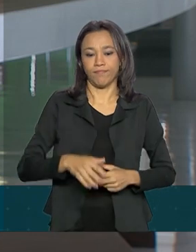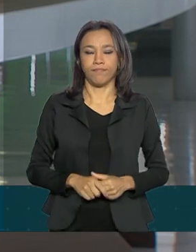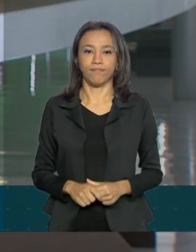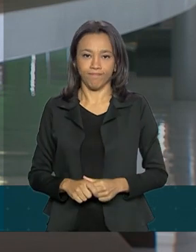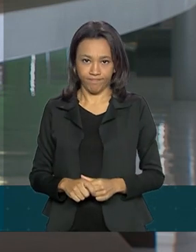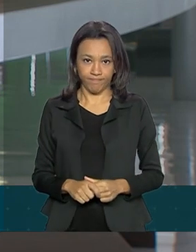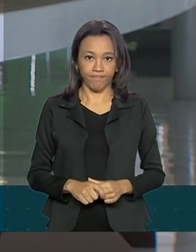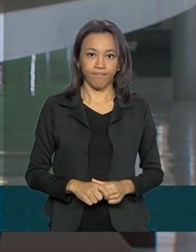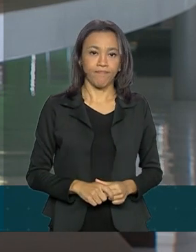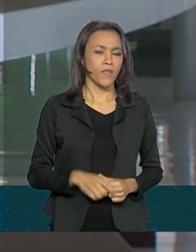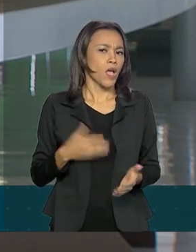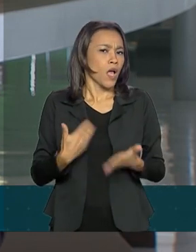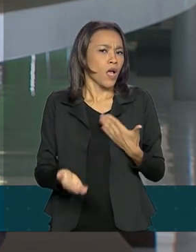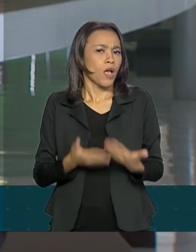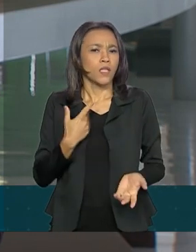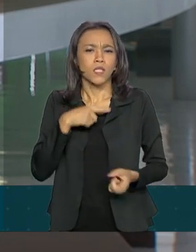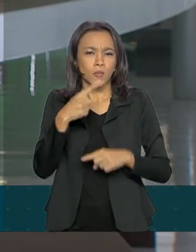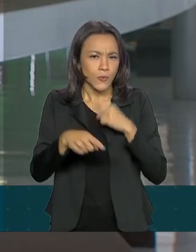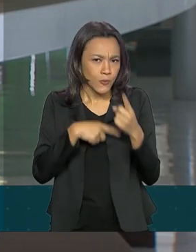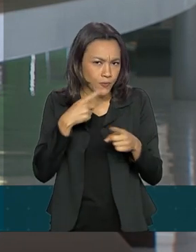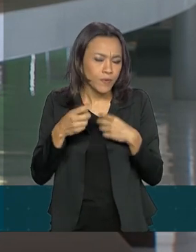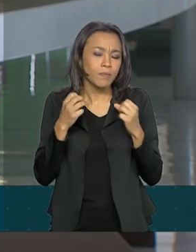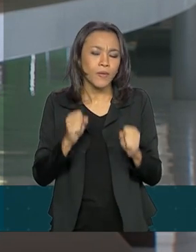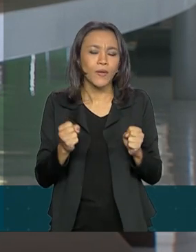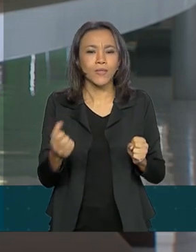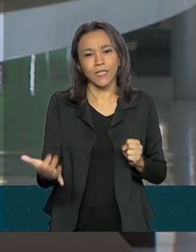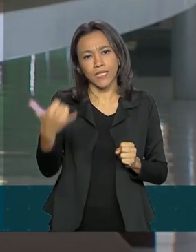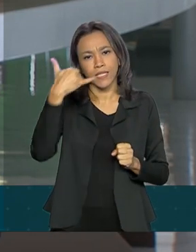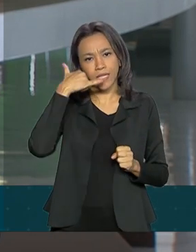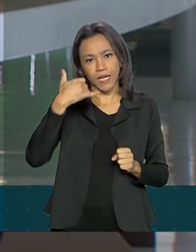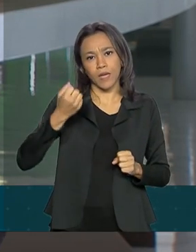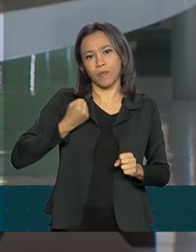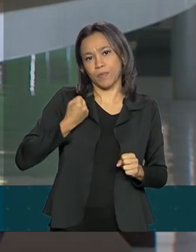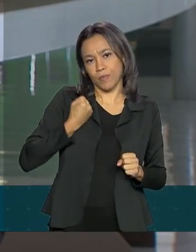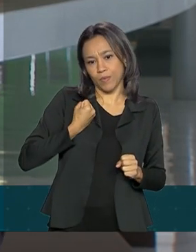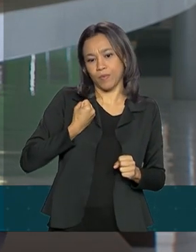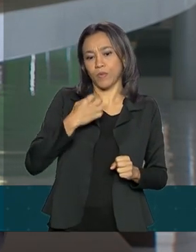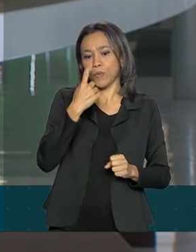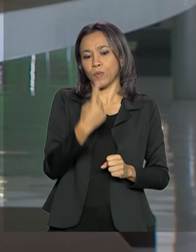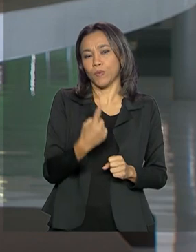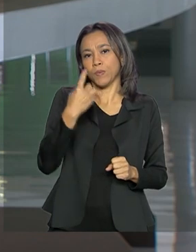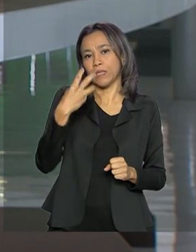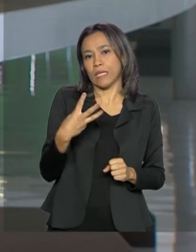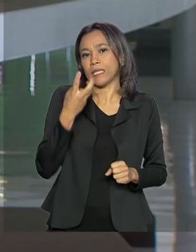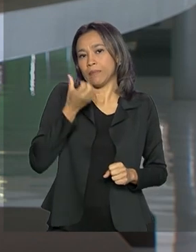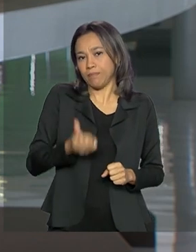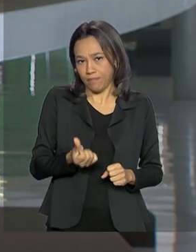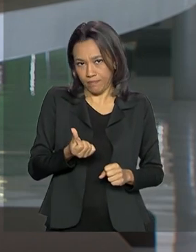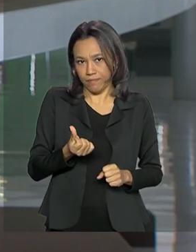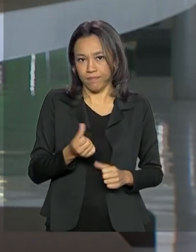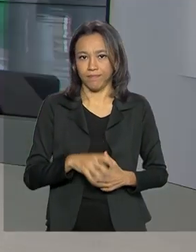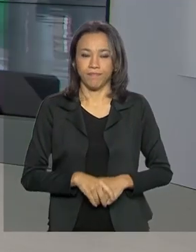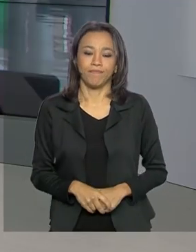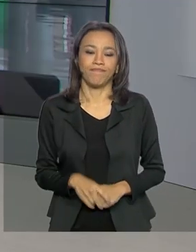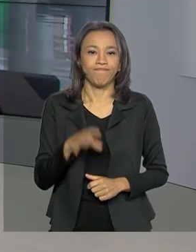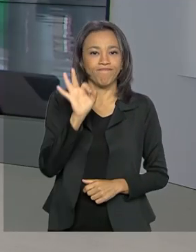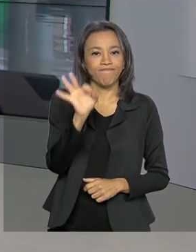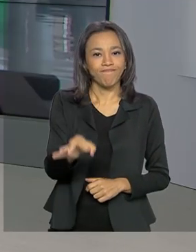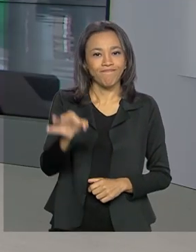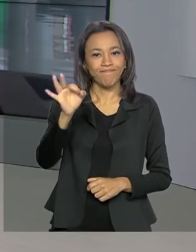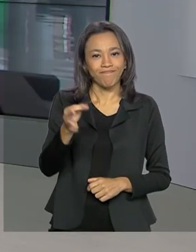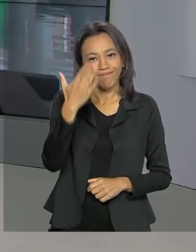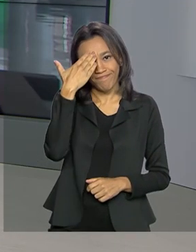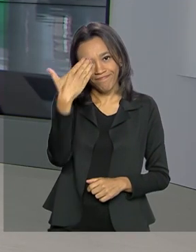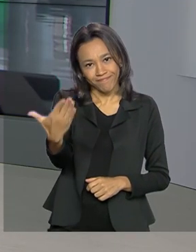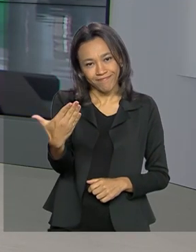apoia-sus. Qualquer dúvida, vale ligar para o Disque Saúde no telefone 136. Roberto? Tá certo. Ótimo,